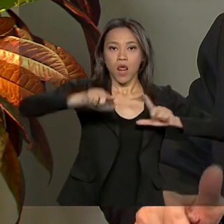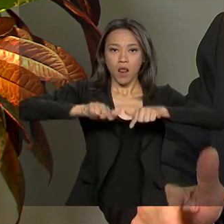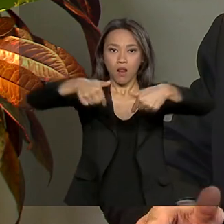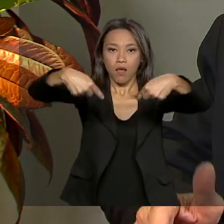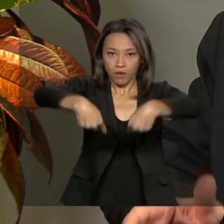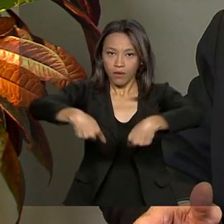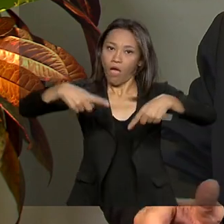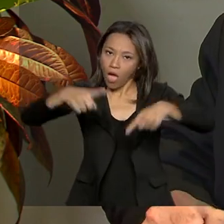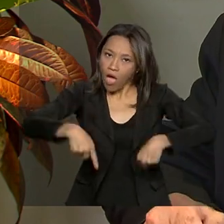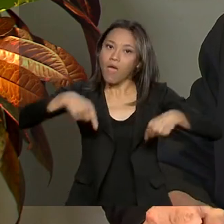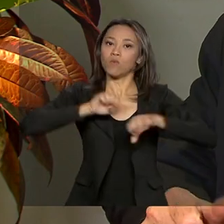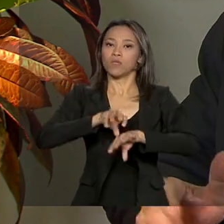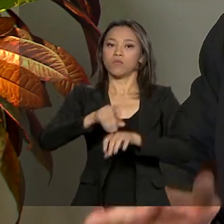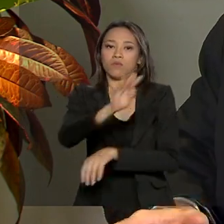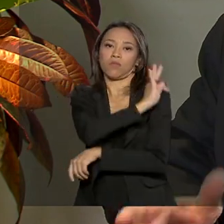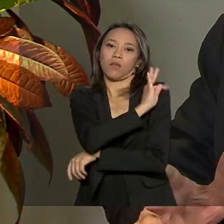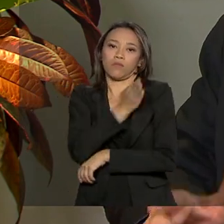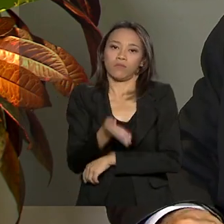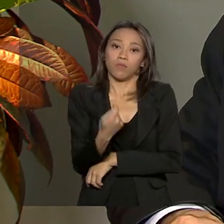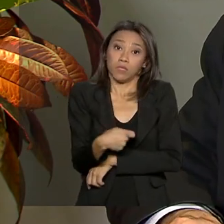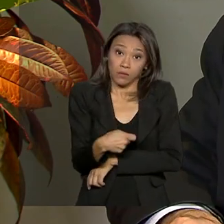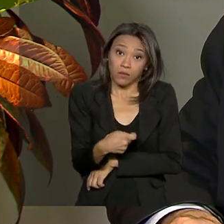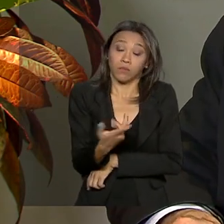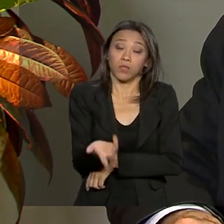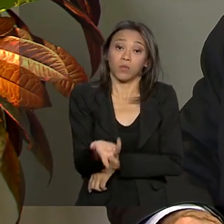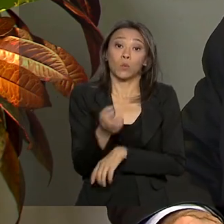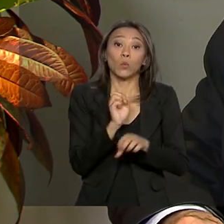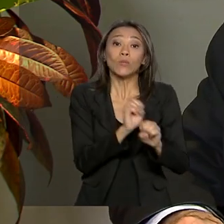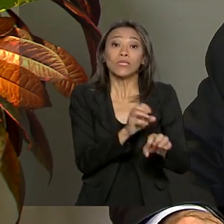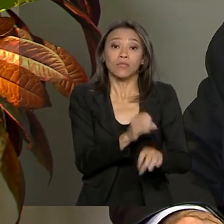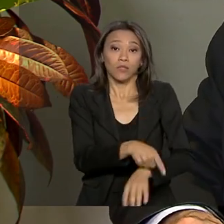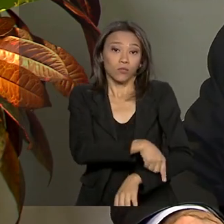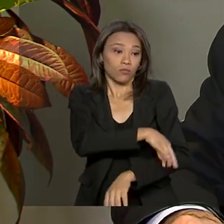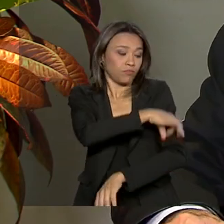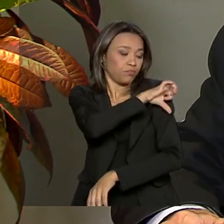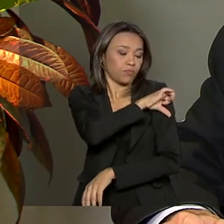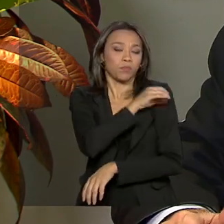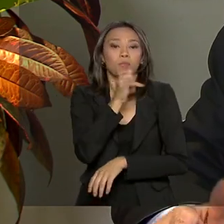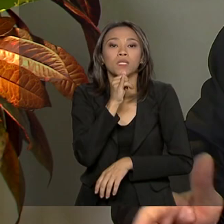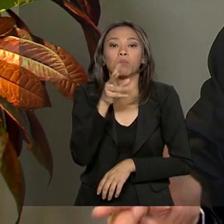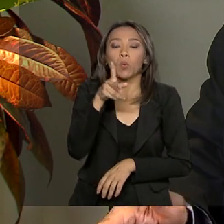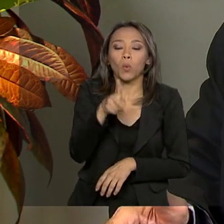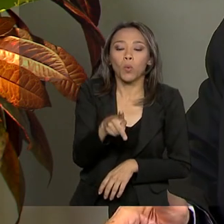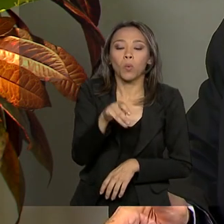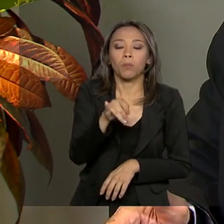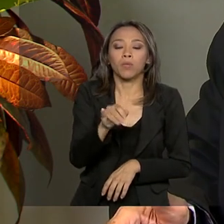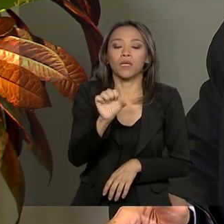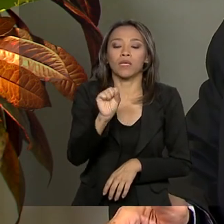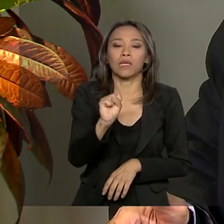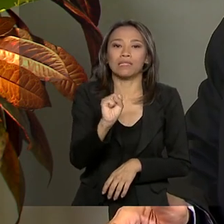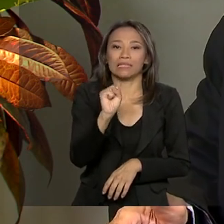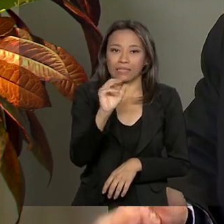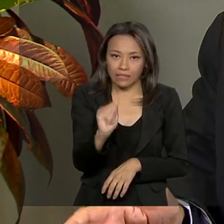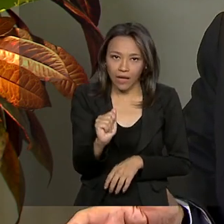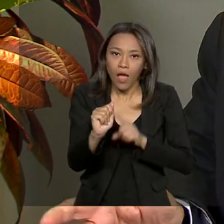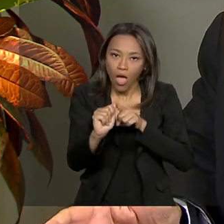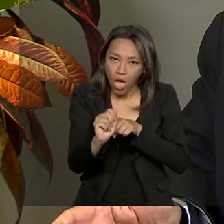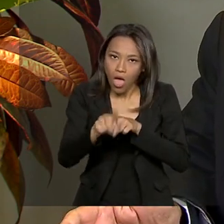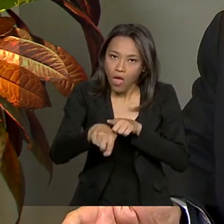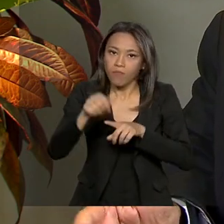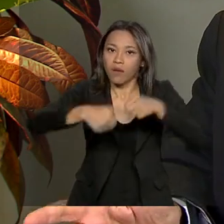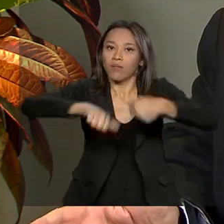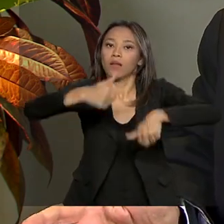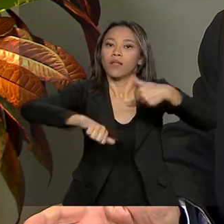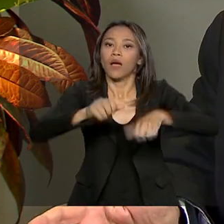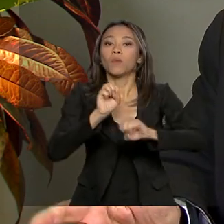precisamos evoluir muito nisso aí. O próprio ensino fundamental, esse PISA, ele é voltado para o ensino fundamental. Ora,